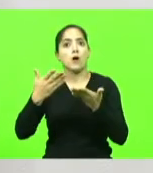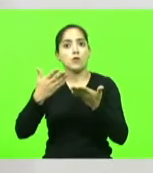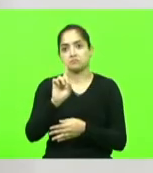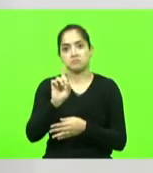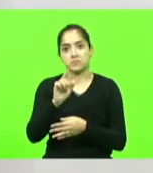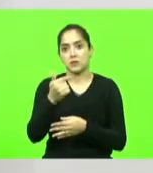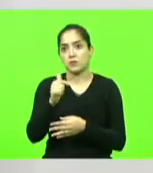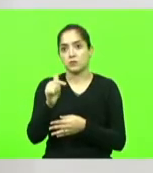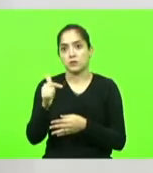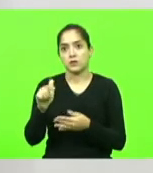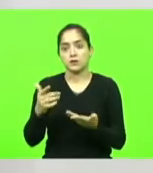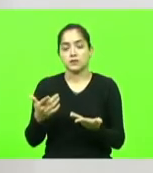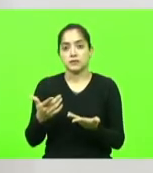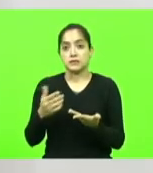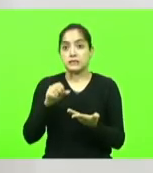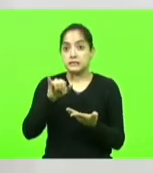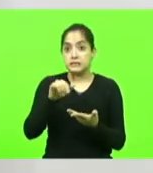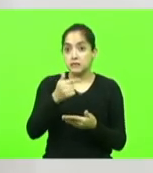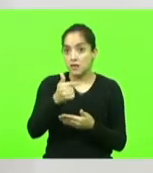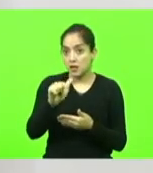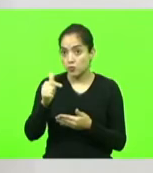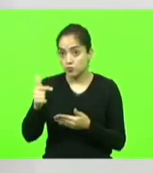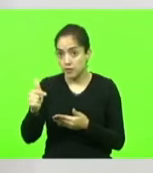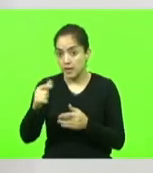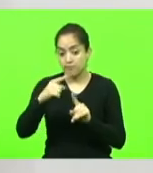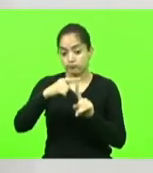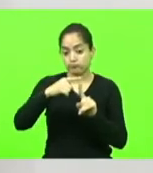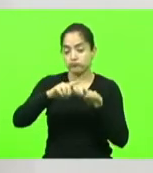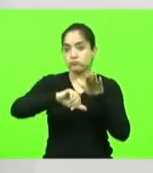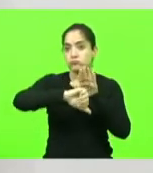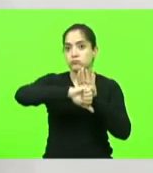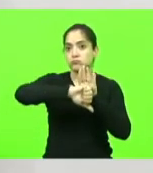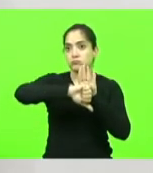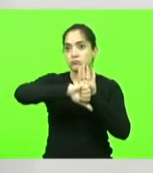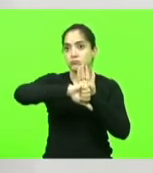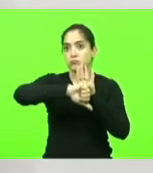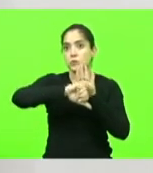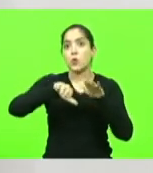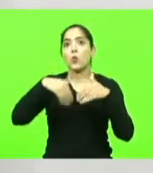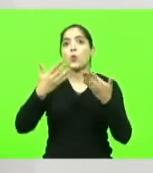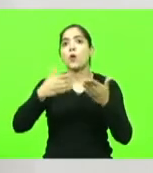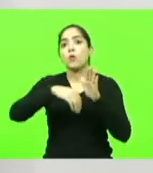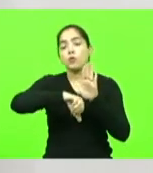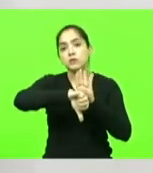e se não existe a tipificação do crime, qual é o crime?